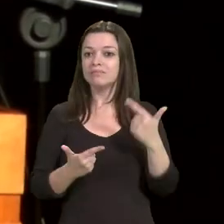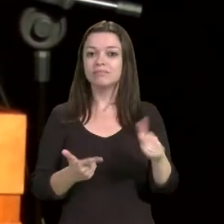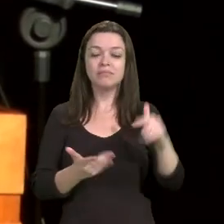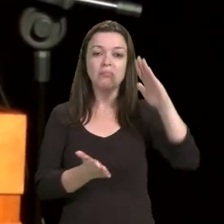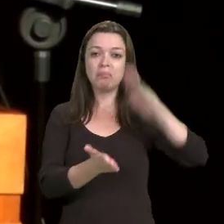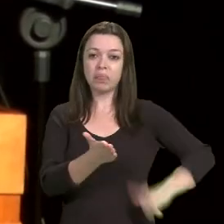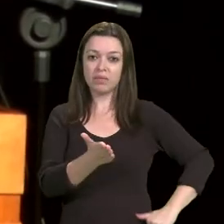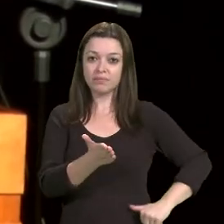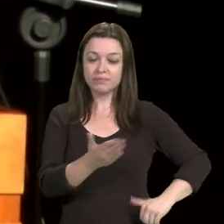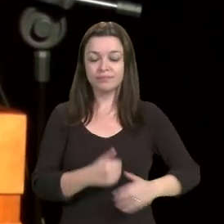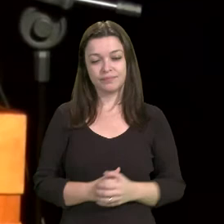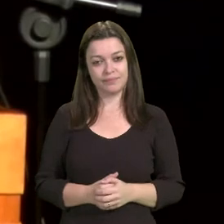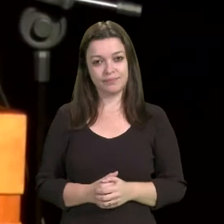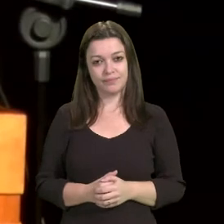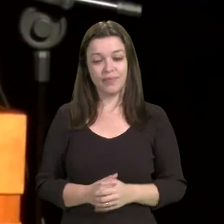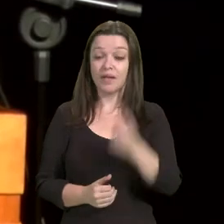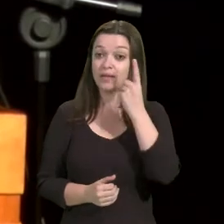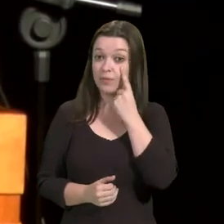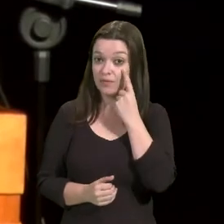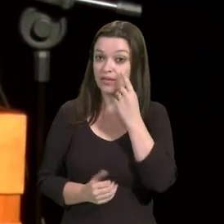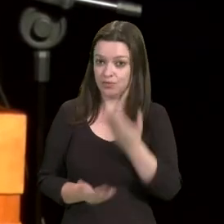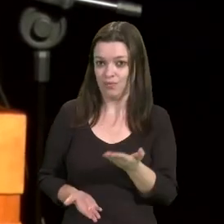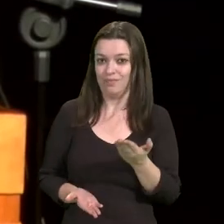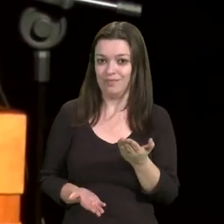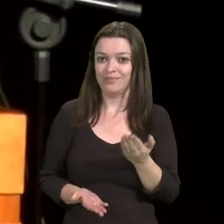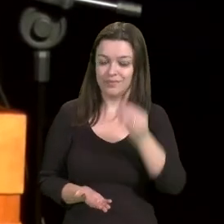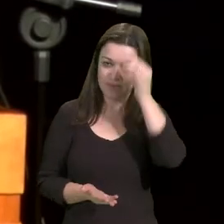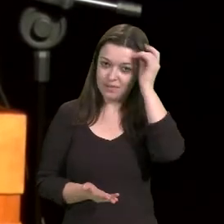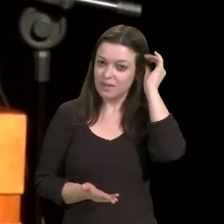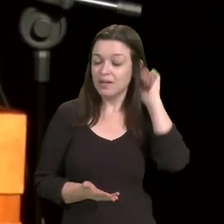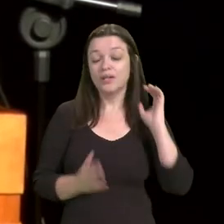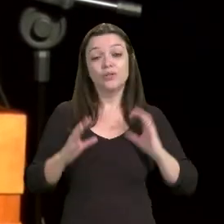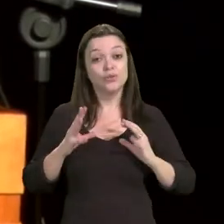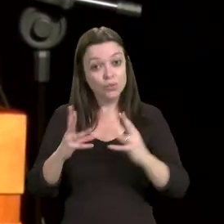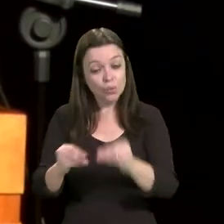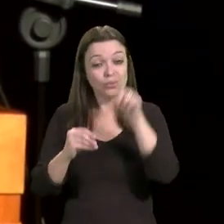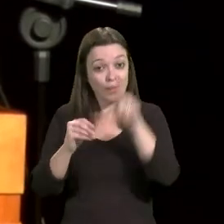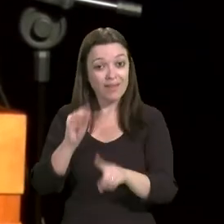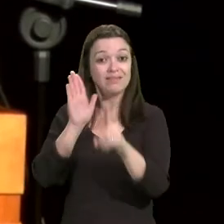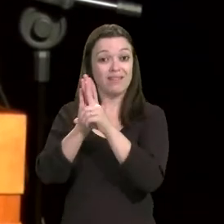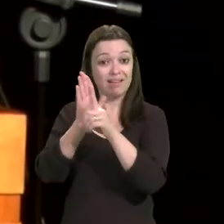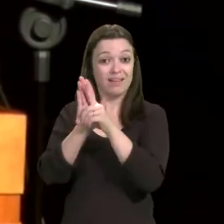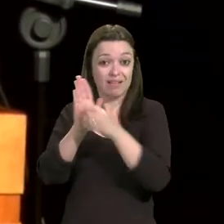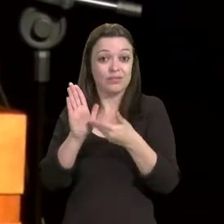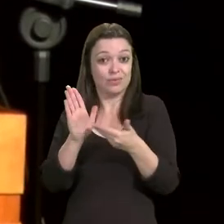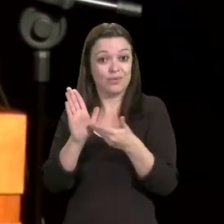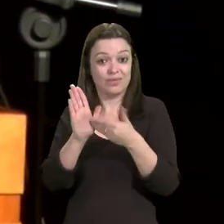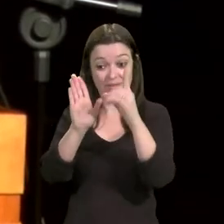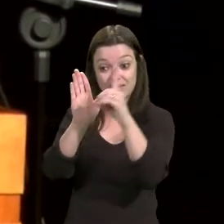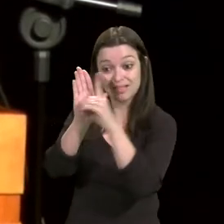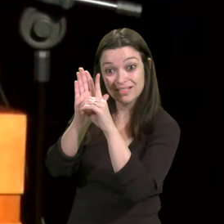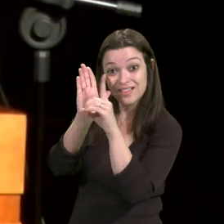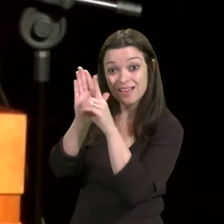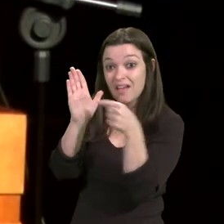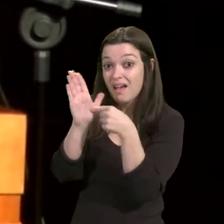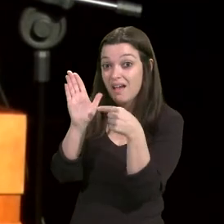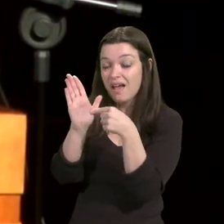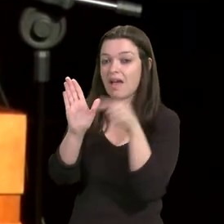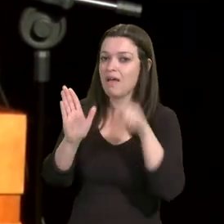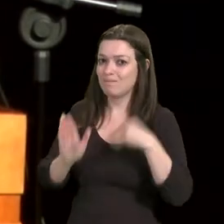todos os decretos, aliás, vejam, são todos decretos, medidas